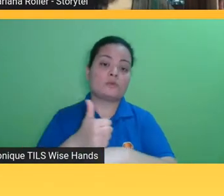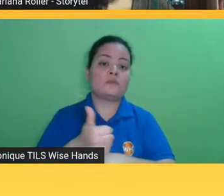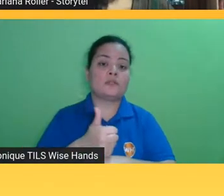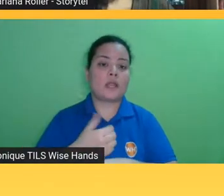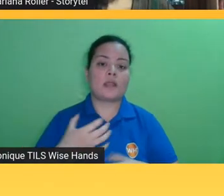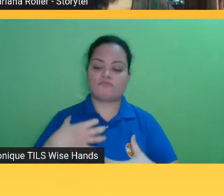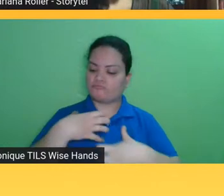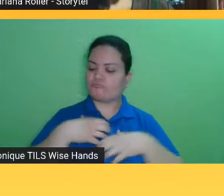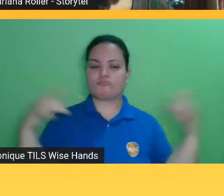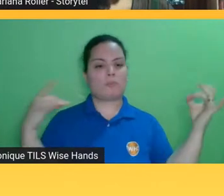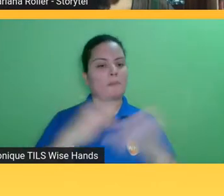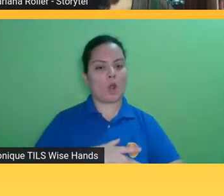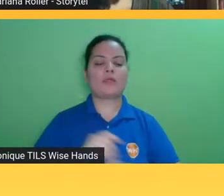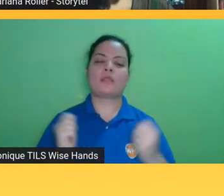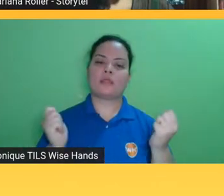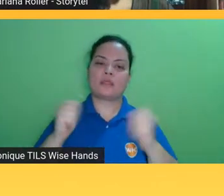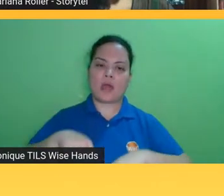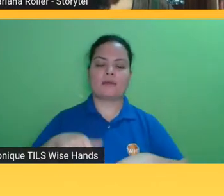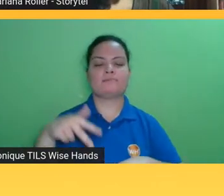trabalhar nessa área